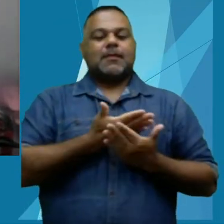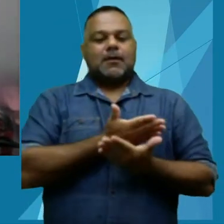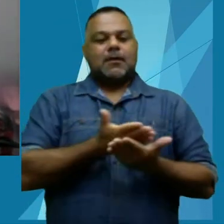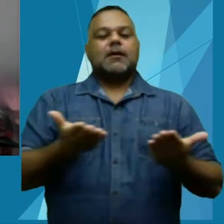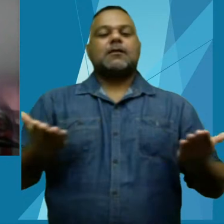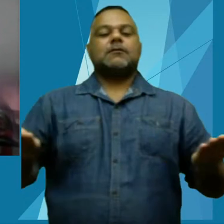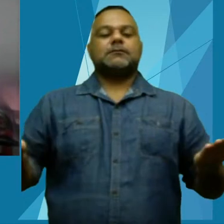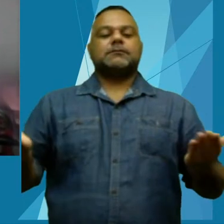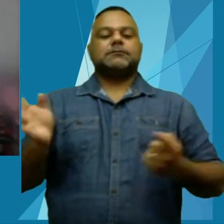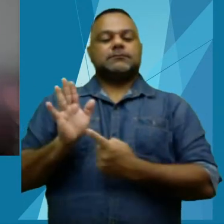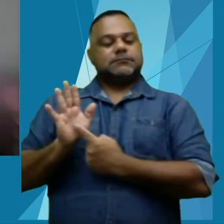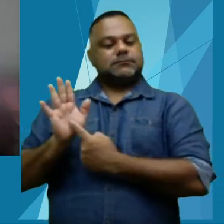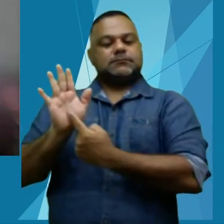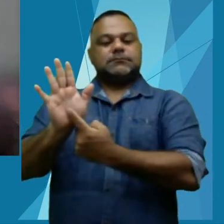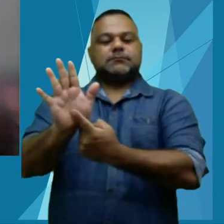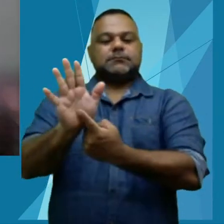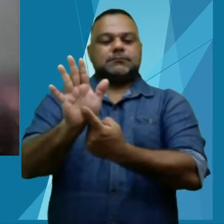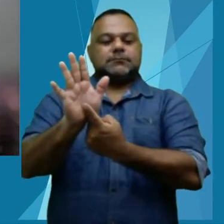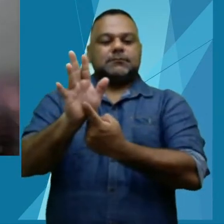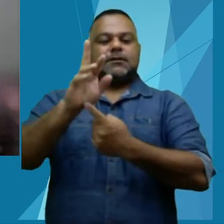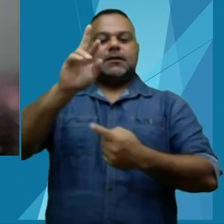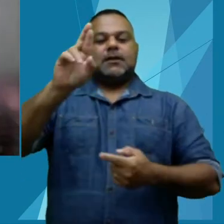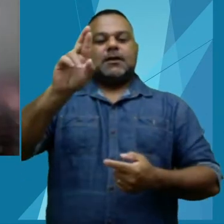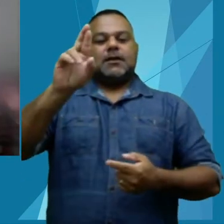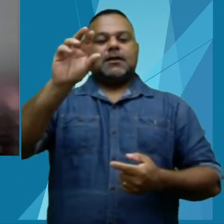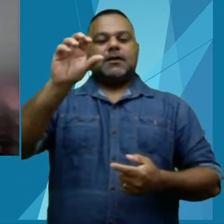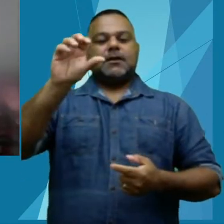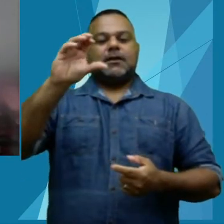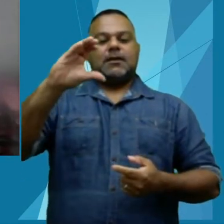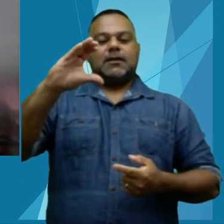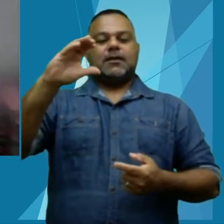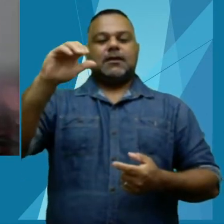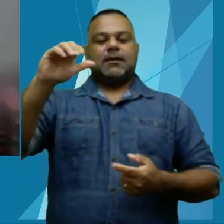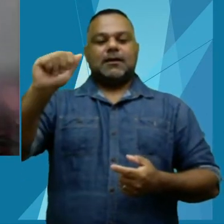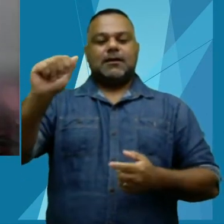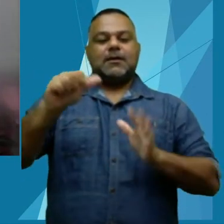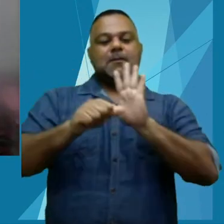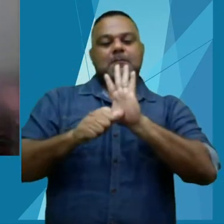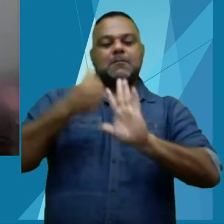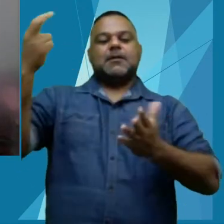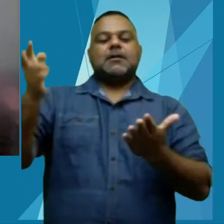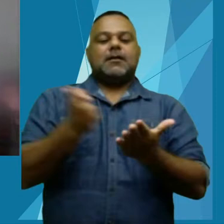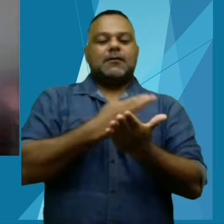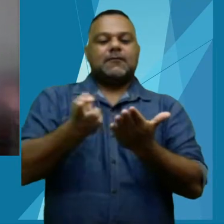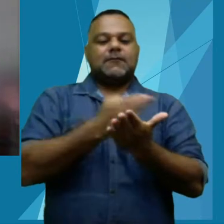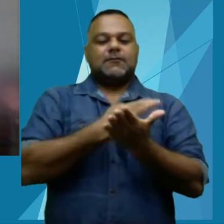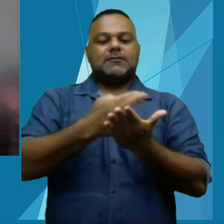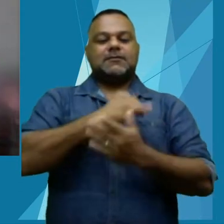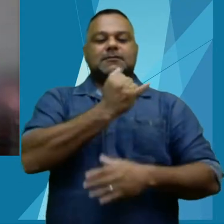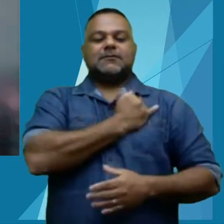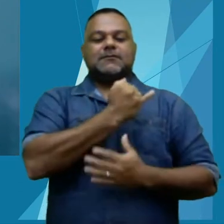apresentar a RCA, a primeira revista científica do IFAC.